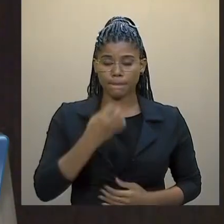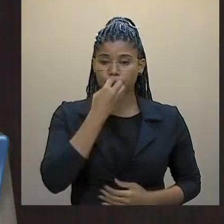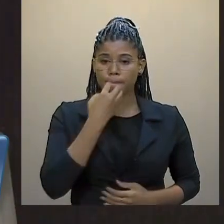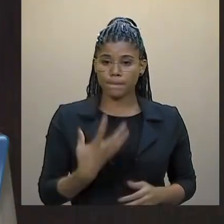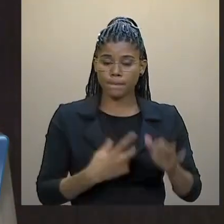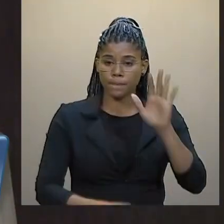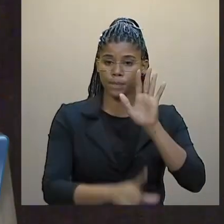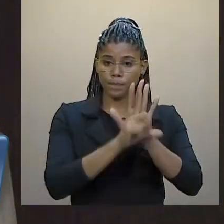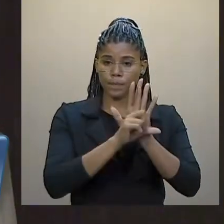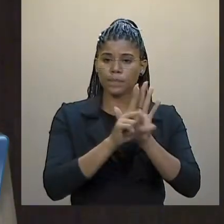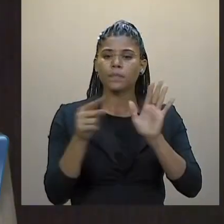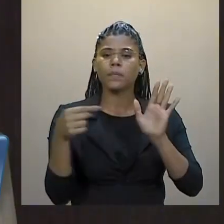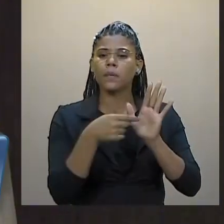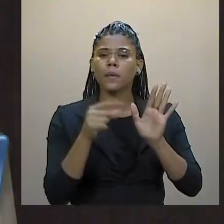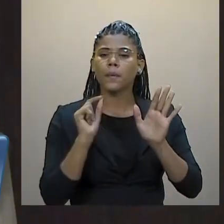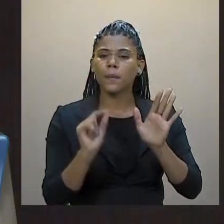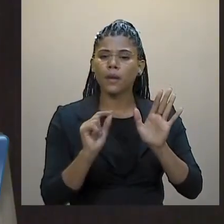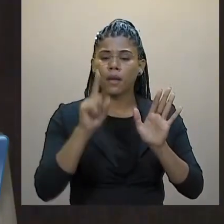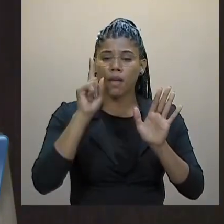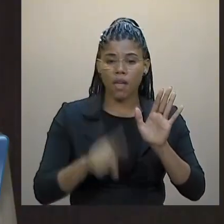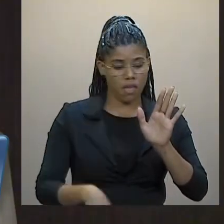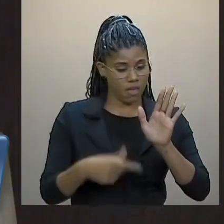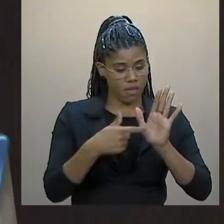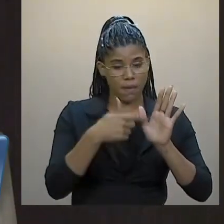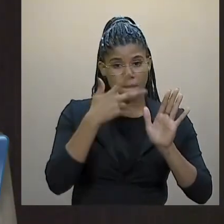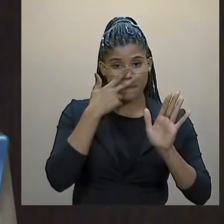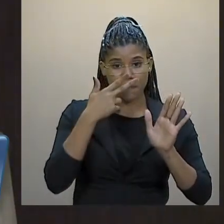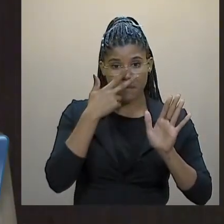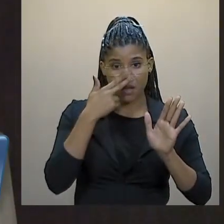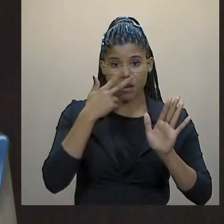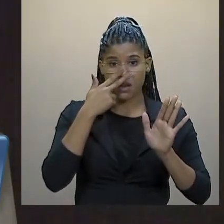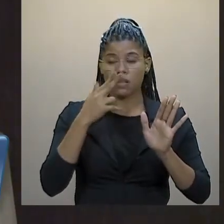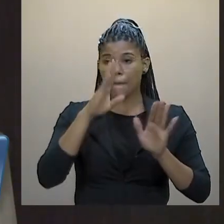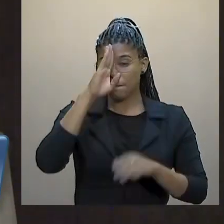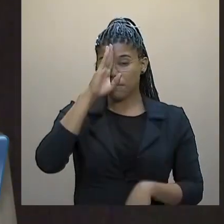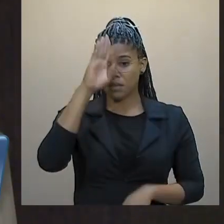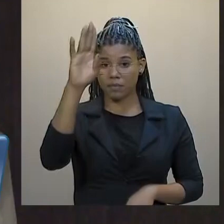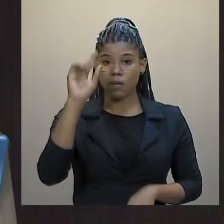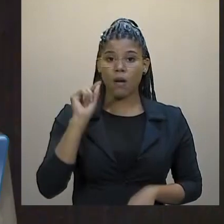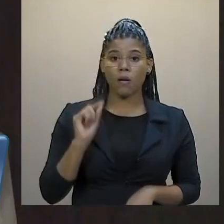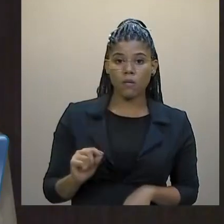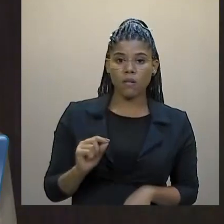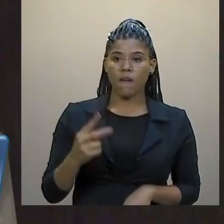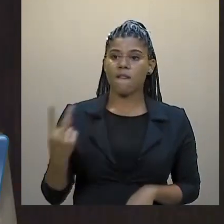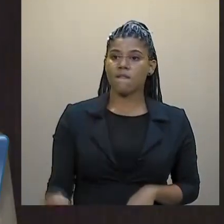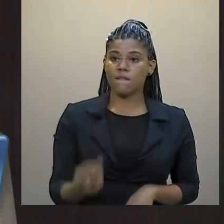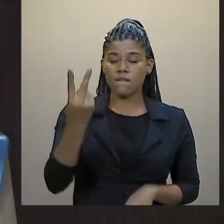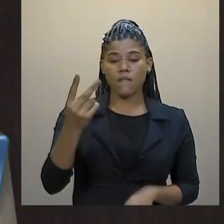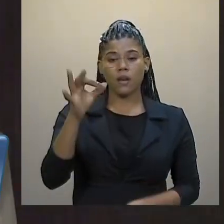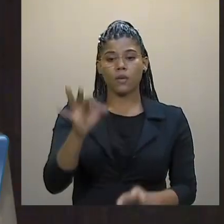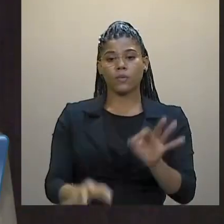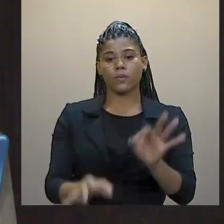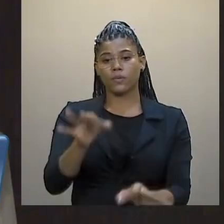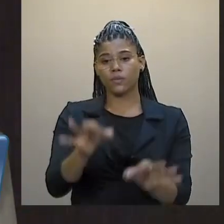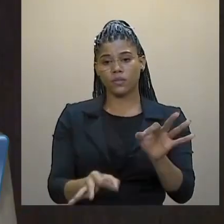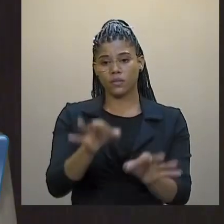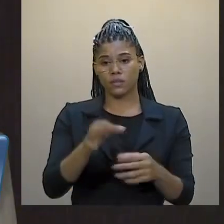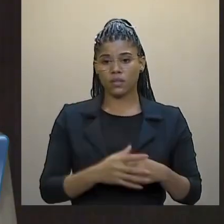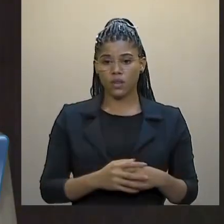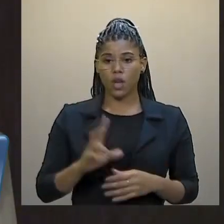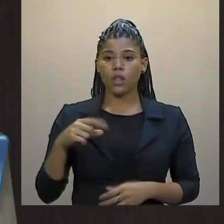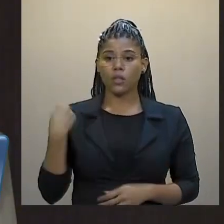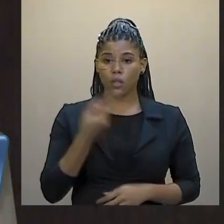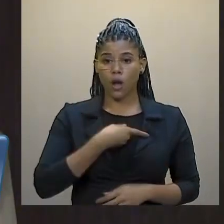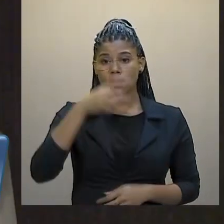é aquela que é veículo, sobretudo, para o valor justiça. Nós aprendemos isso